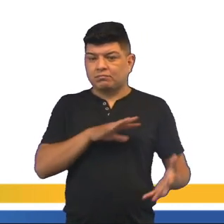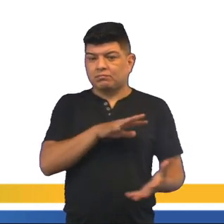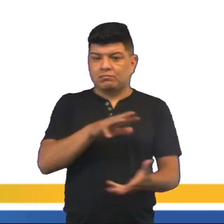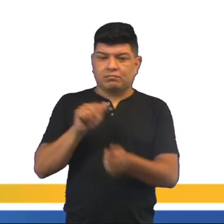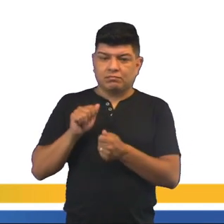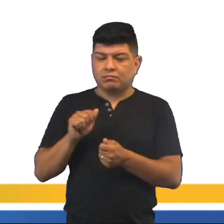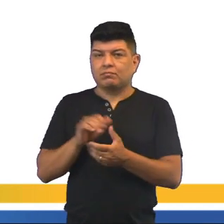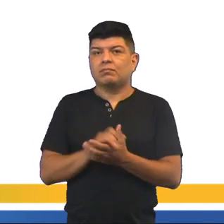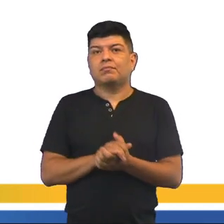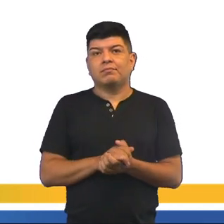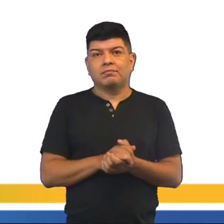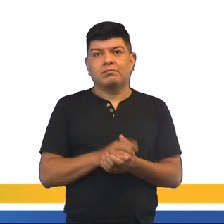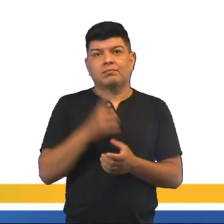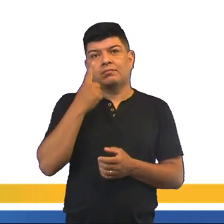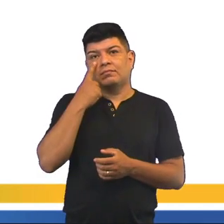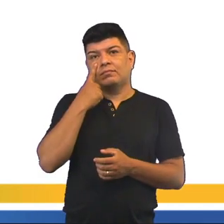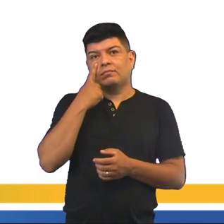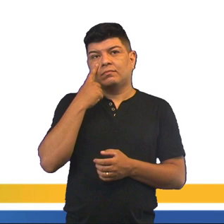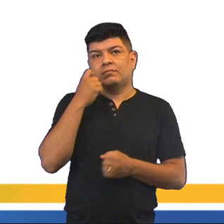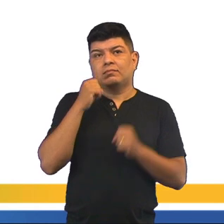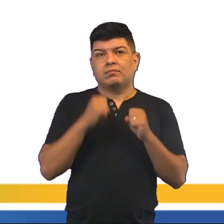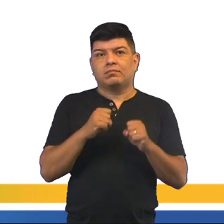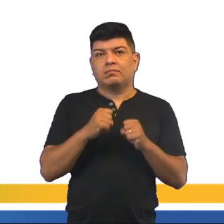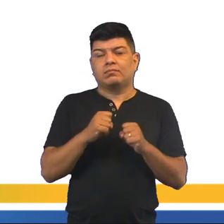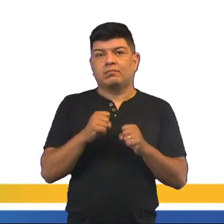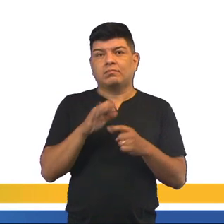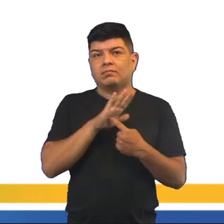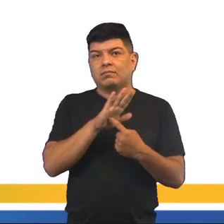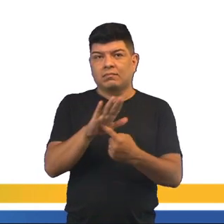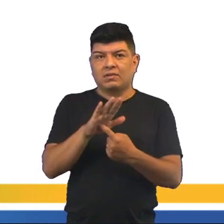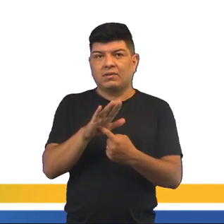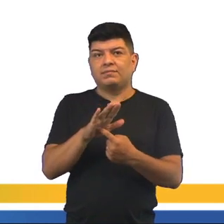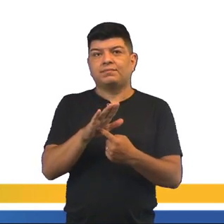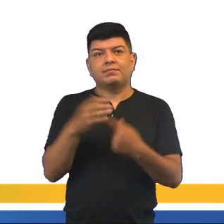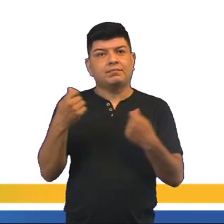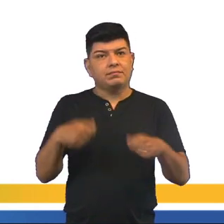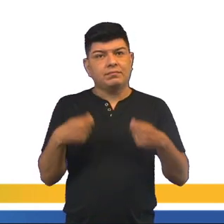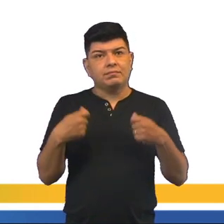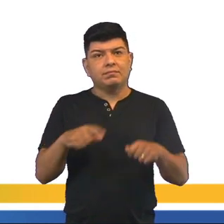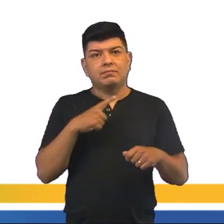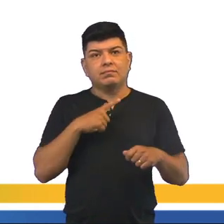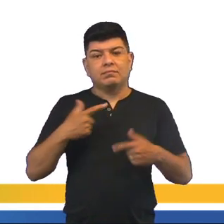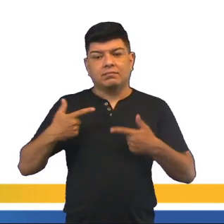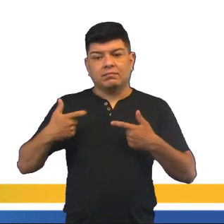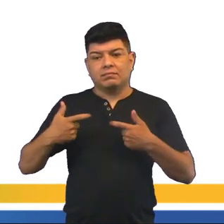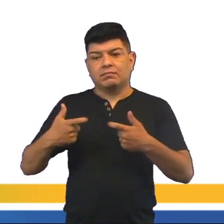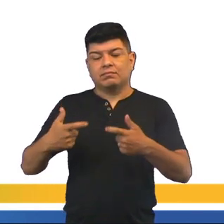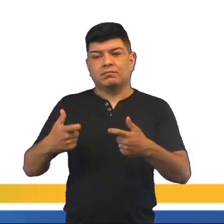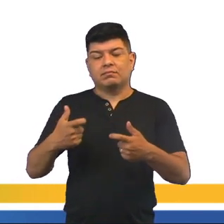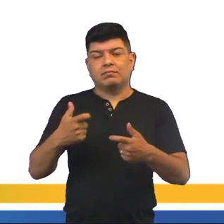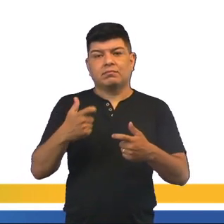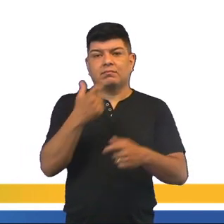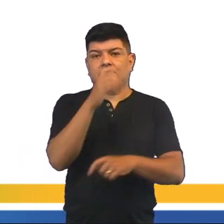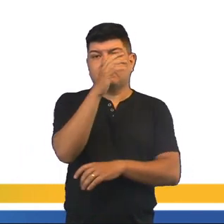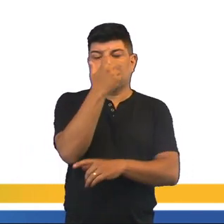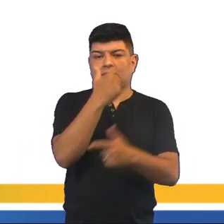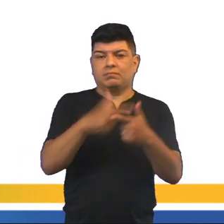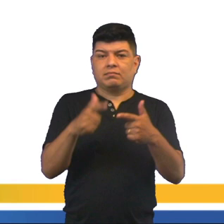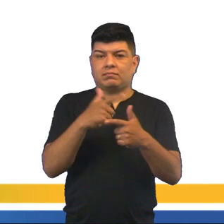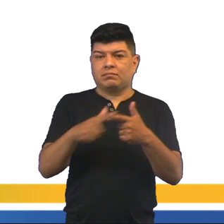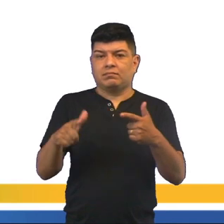mundo. Como vocês podem observar aí, ele até chegou a citar que deveria haver guerras, desastres naturais,